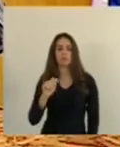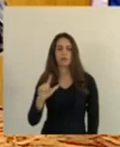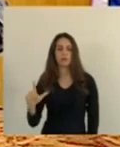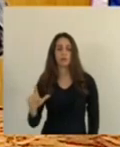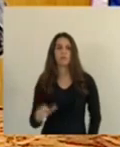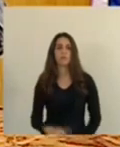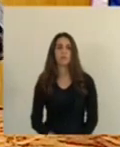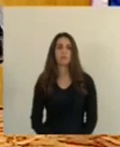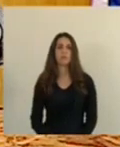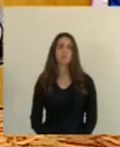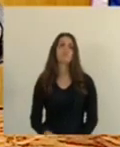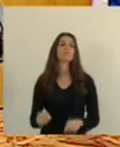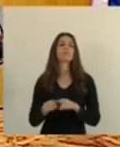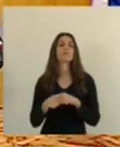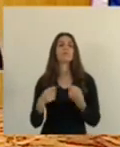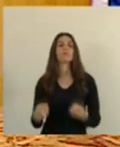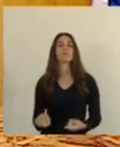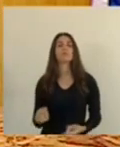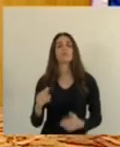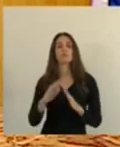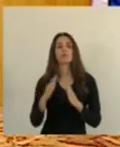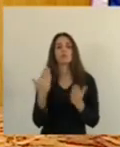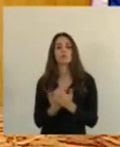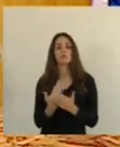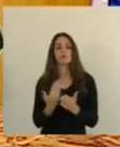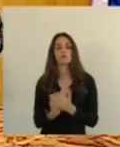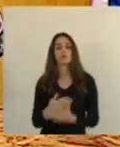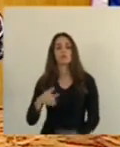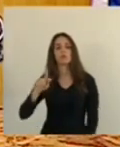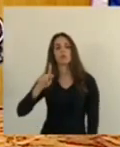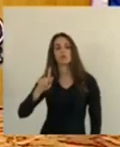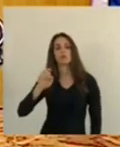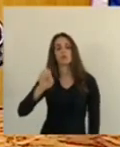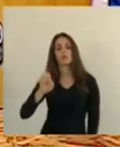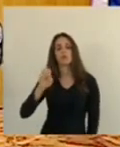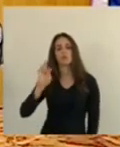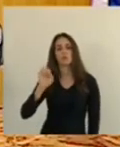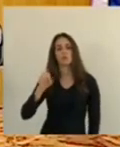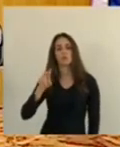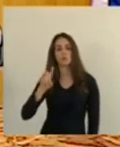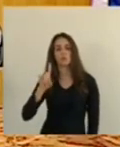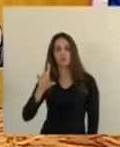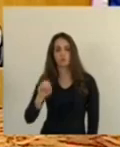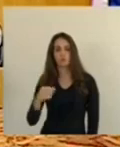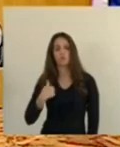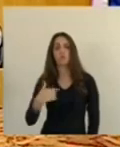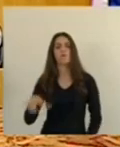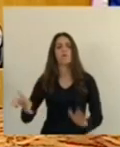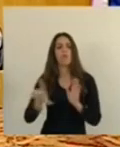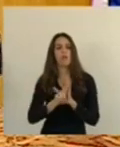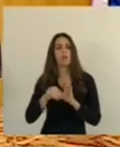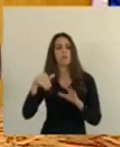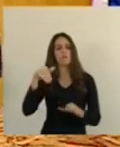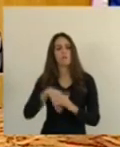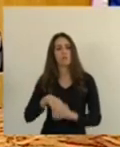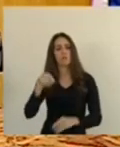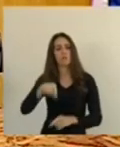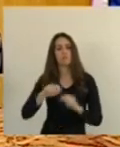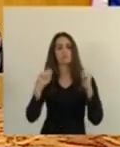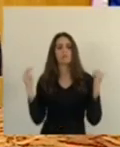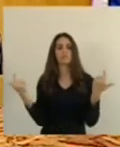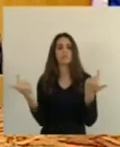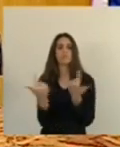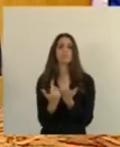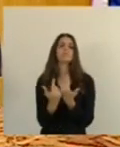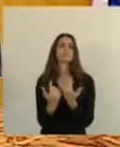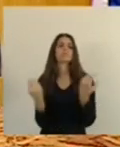Também, na Escola Getunil do Pimentel, escola que eu tive a alegria de, através de uma lei votada aqui pela Assembleia, de